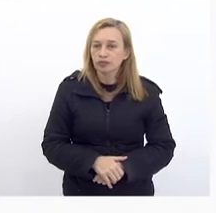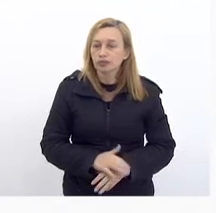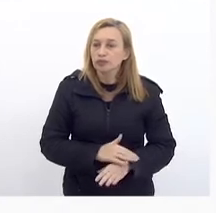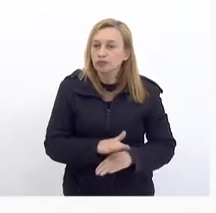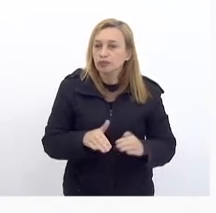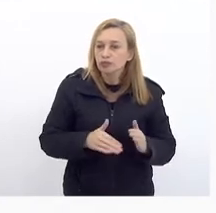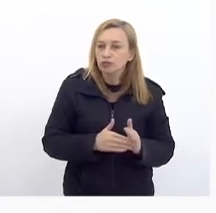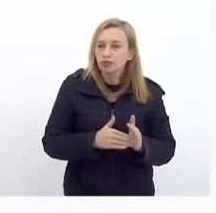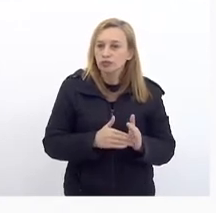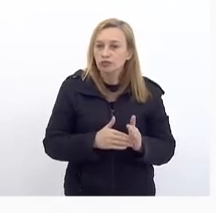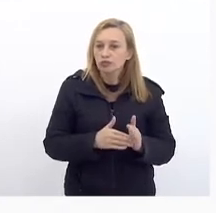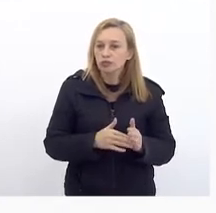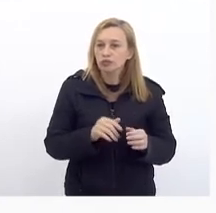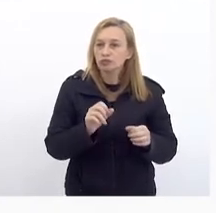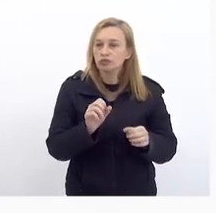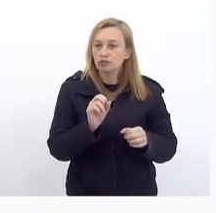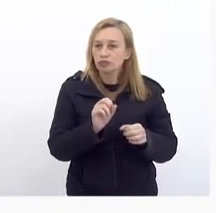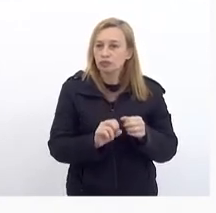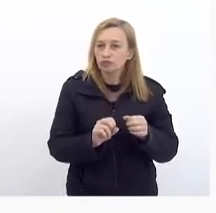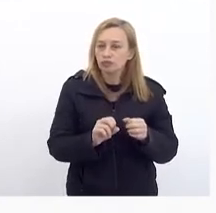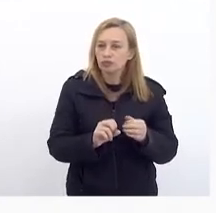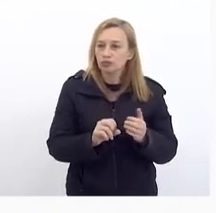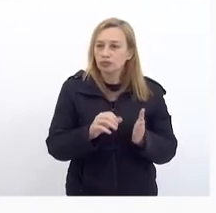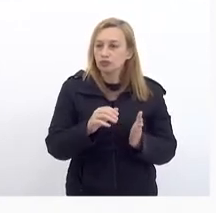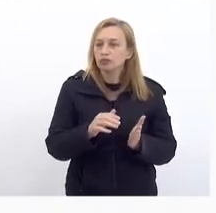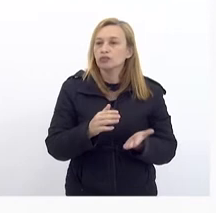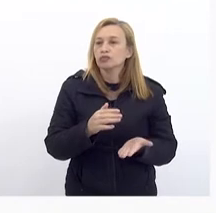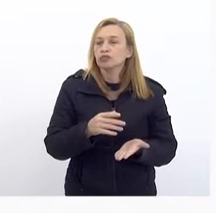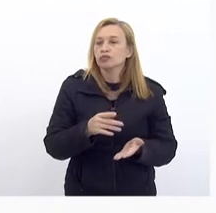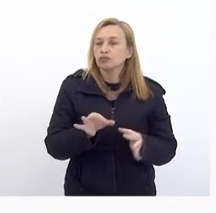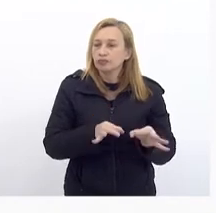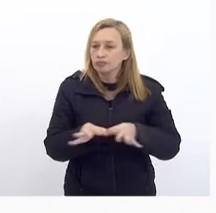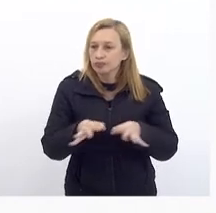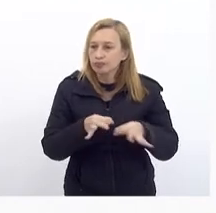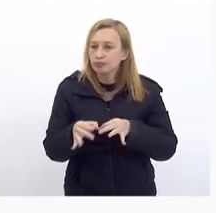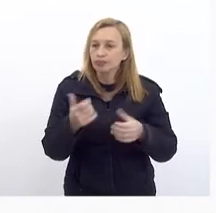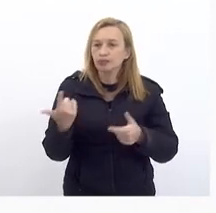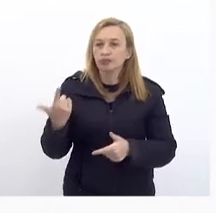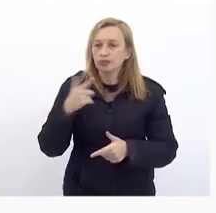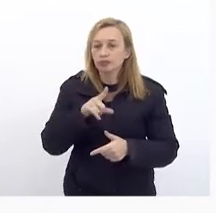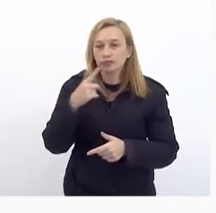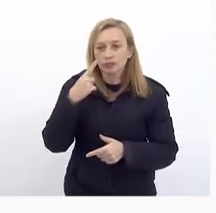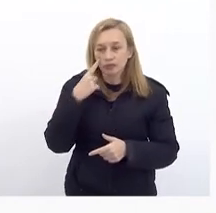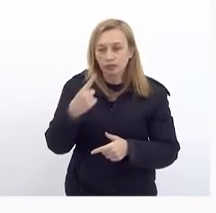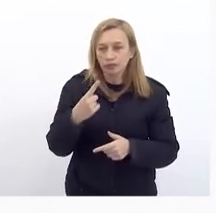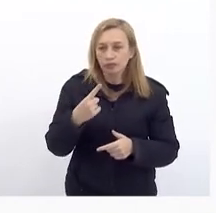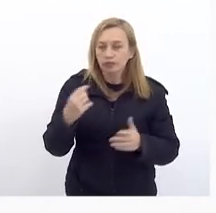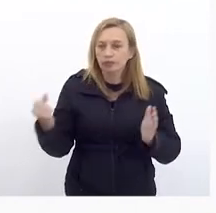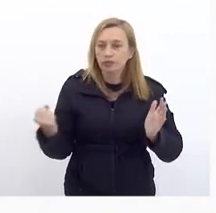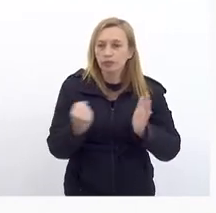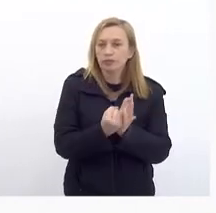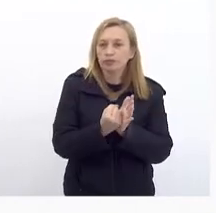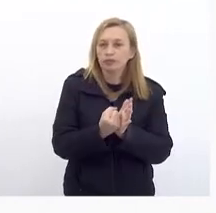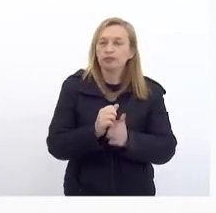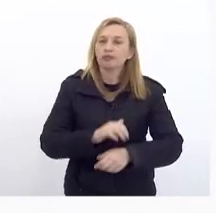Executem Aquilo que Planejaram Para que a gente Possa medir O impacto Do que foi